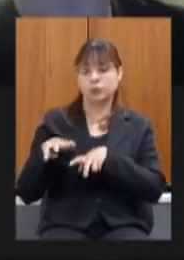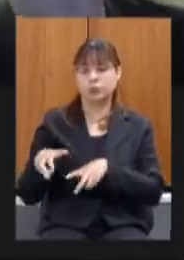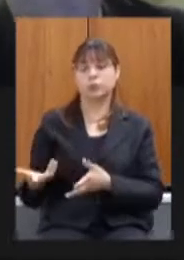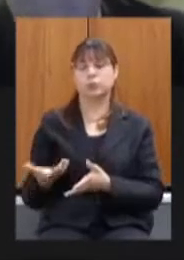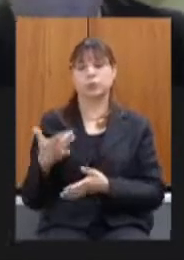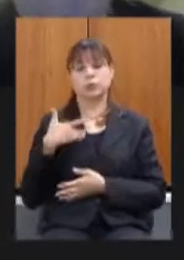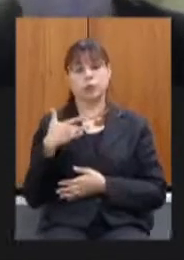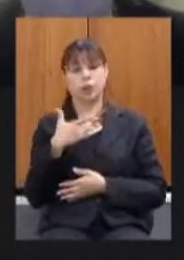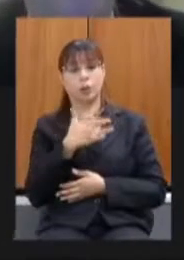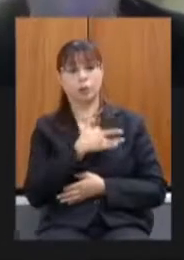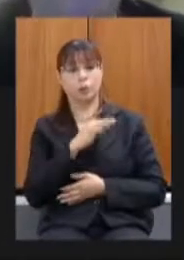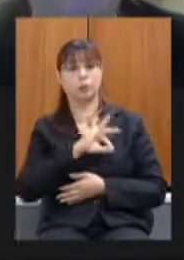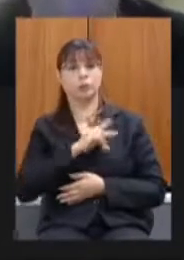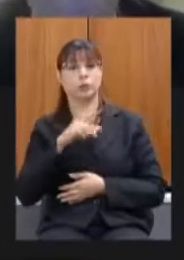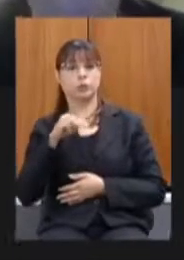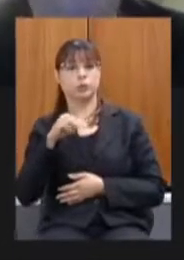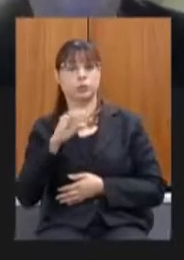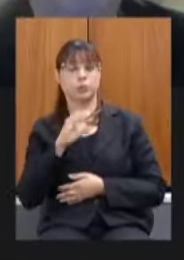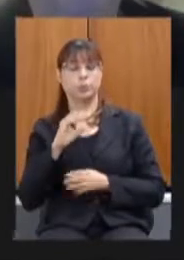Civil próximo